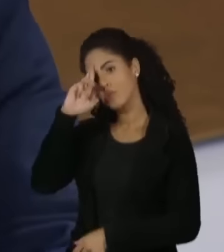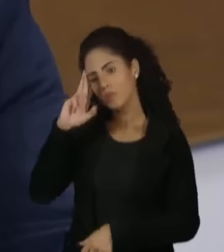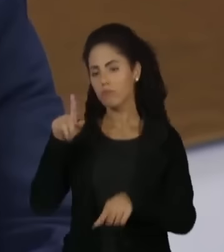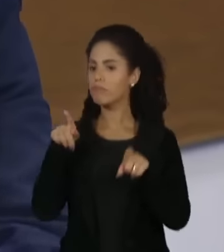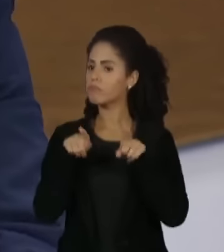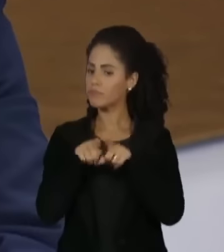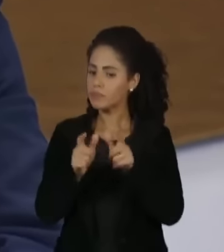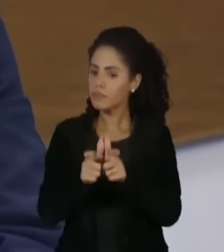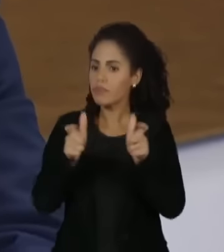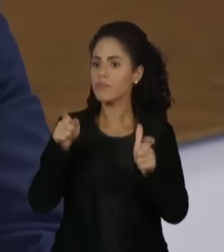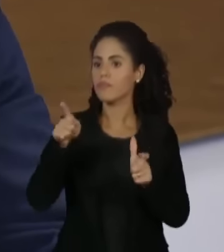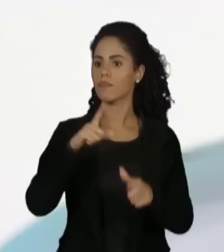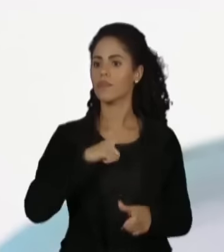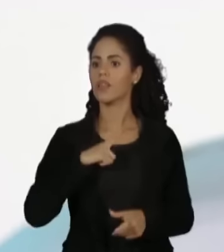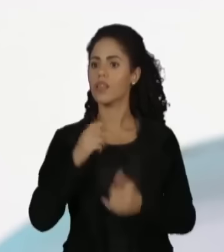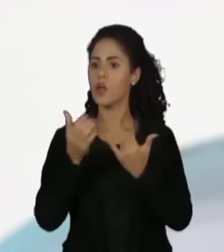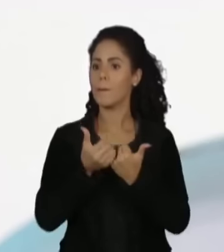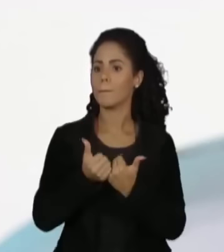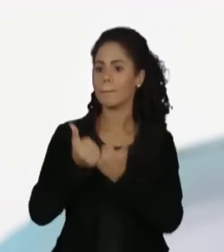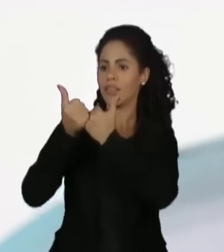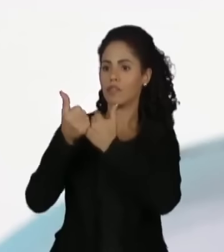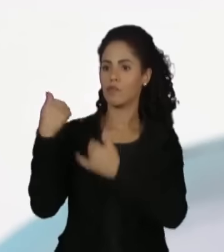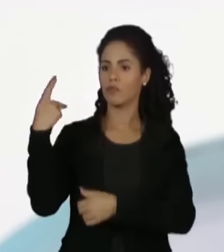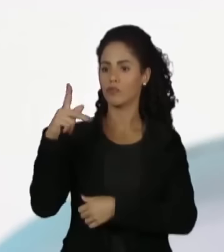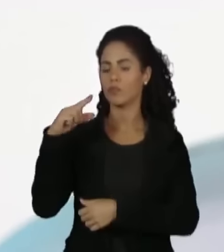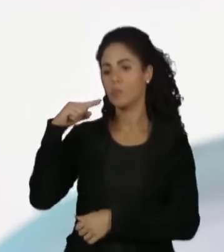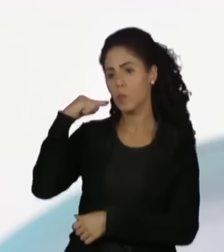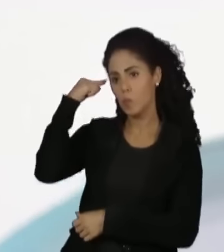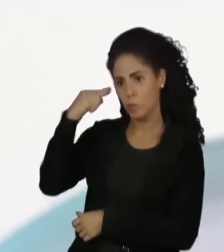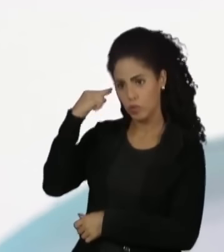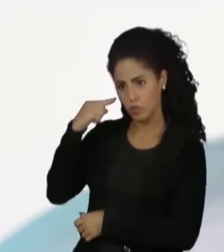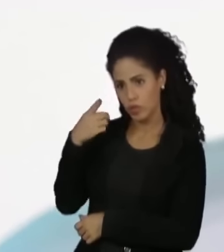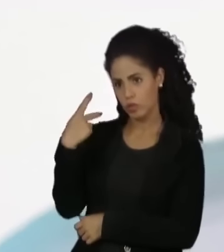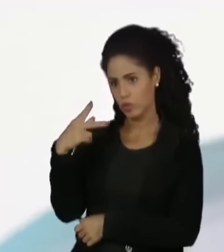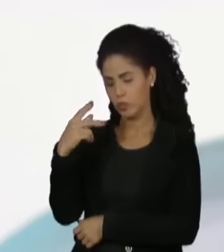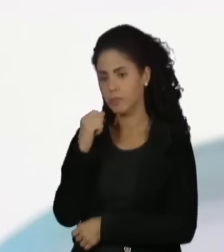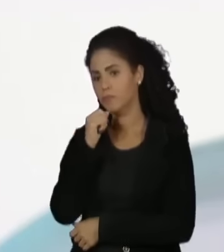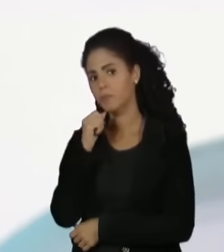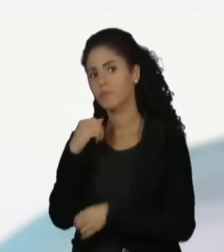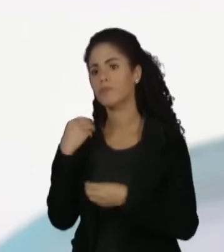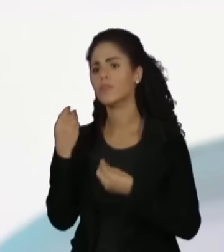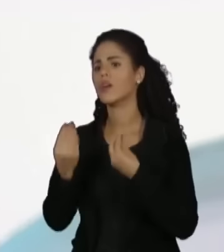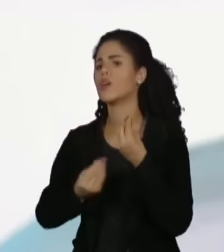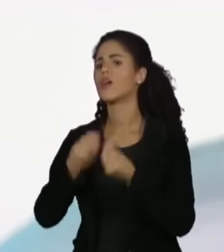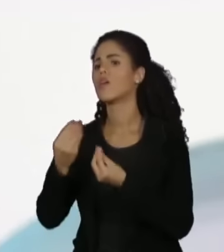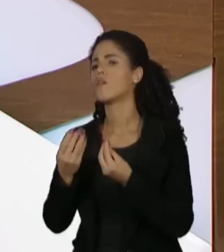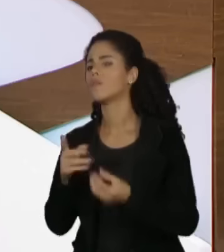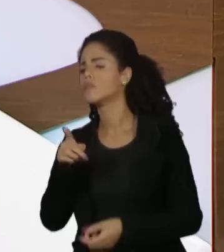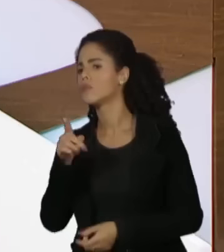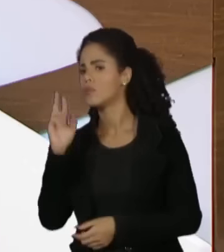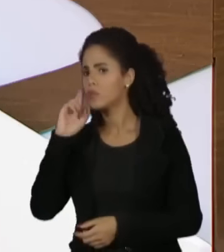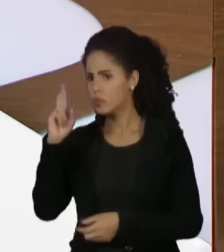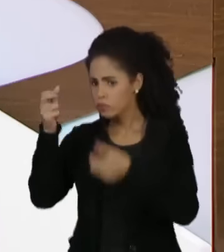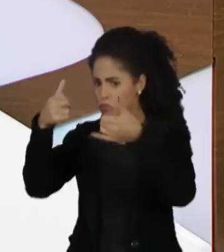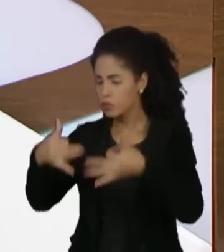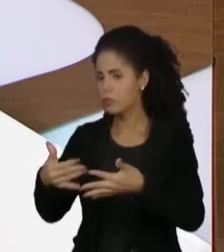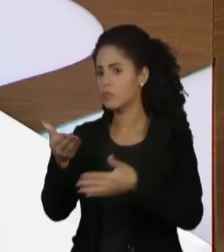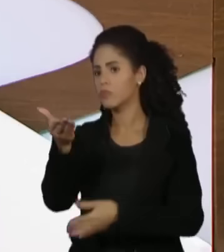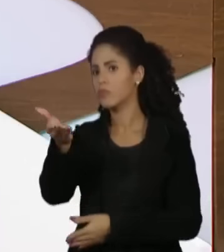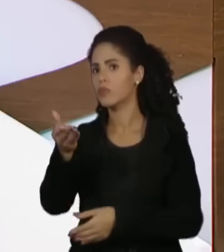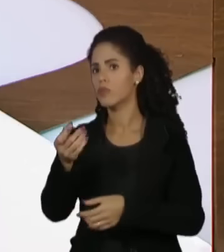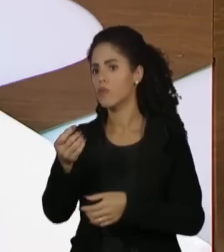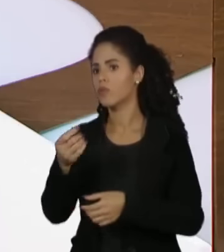grande parte desse aumento patrimonial à sua atividade como advogado, salvo engano. O senhor chegou a declarar que